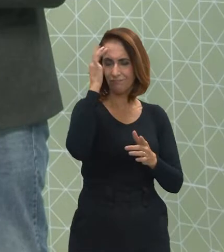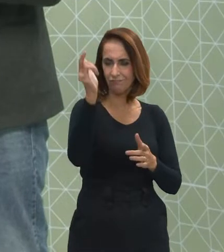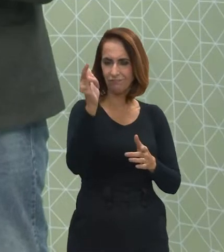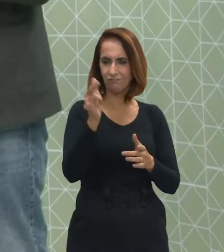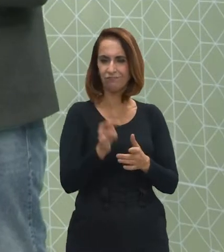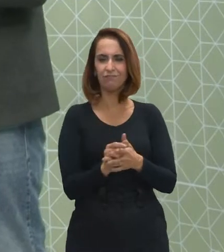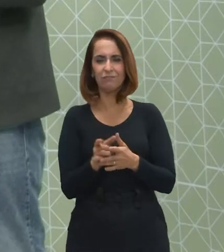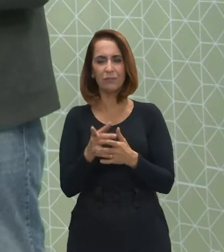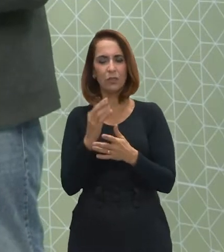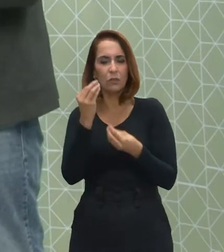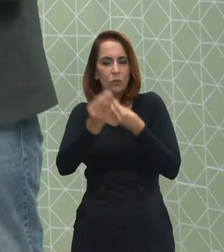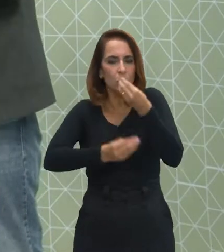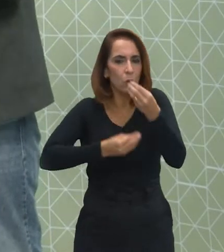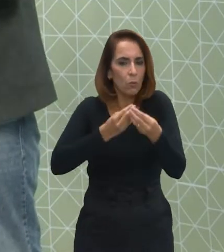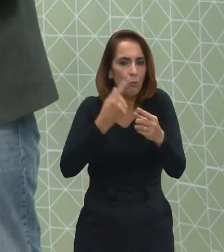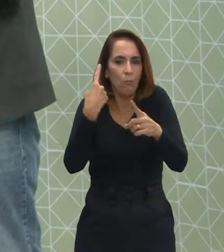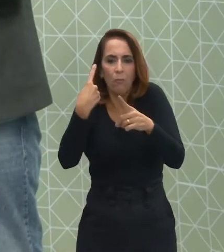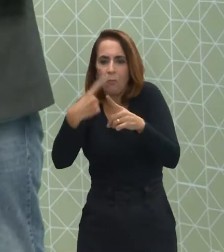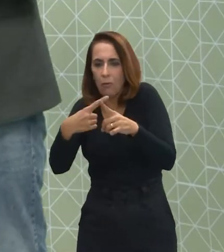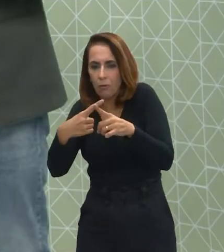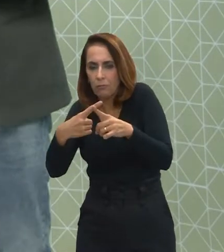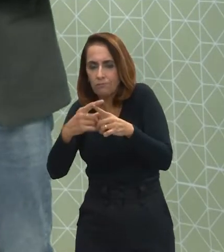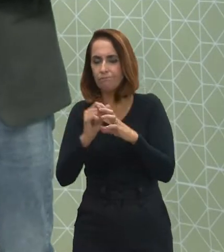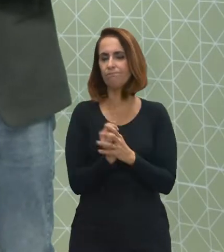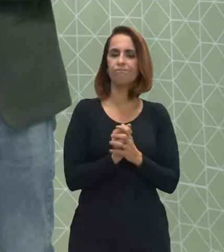chega na parte de como e porquê,